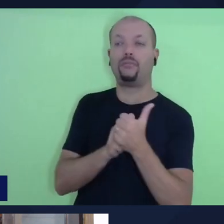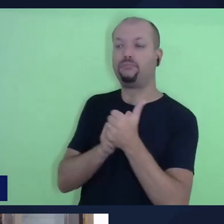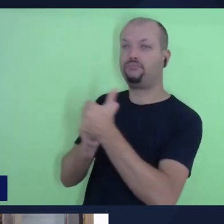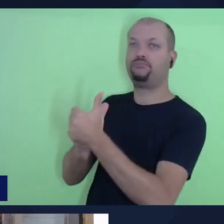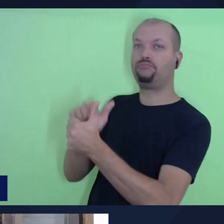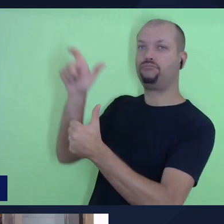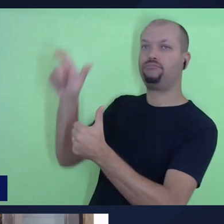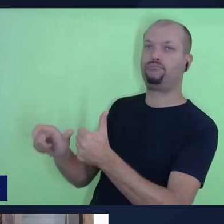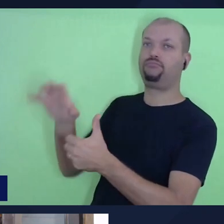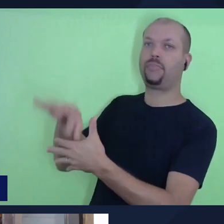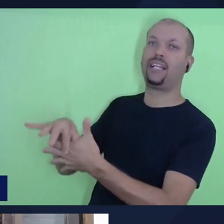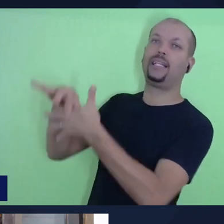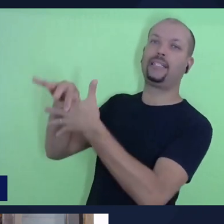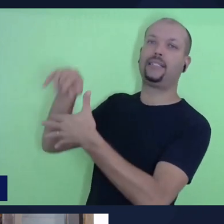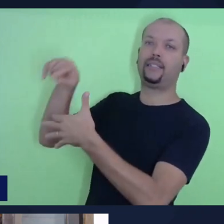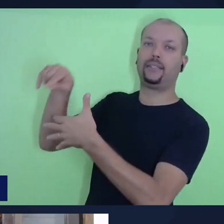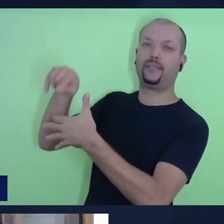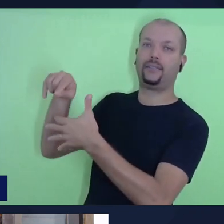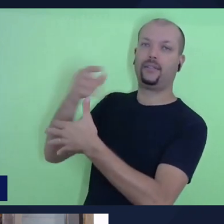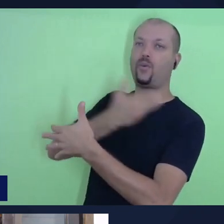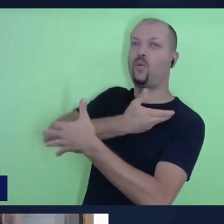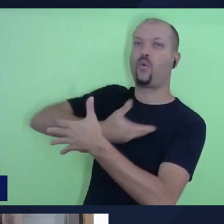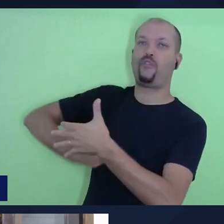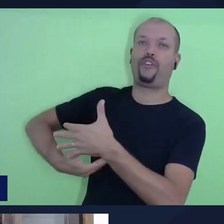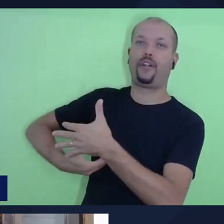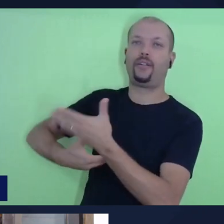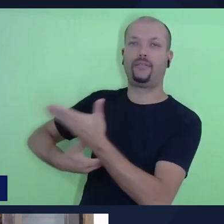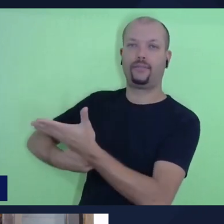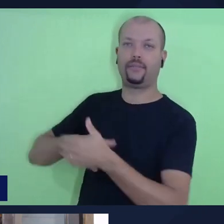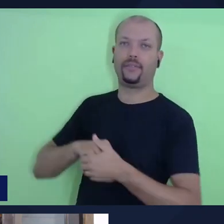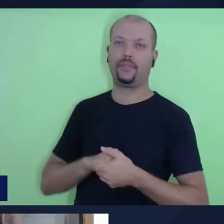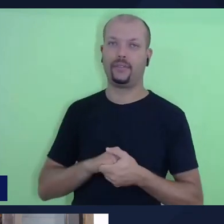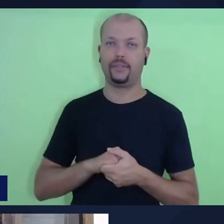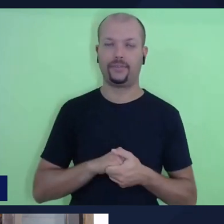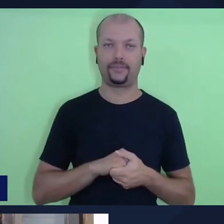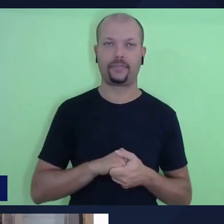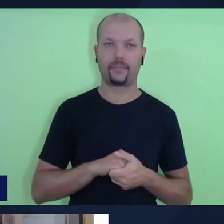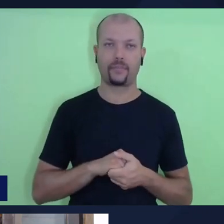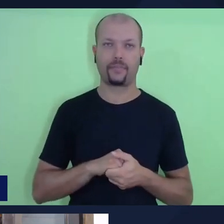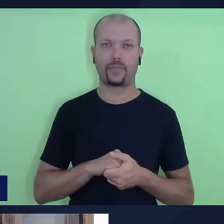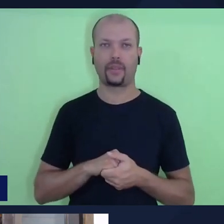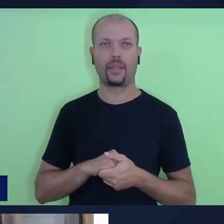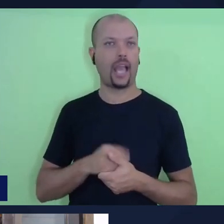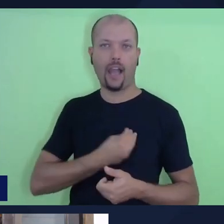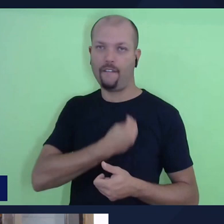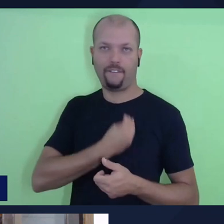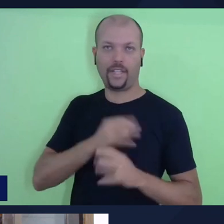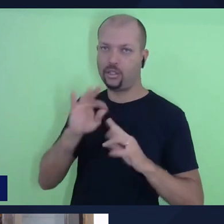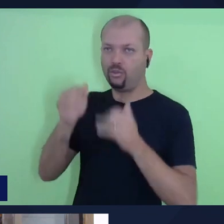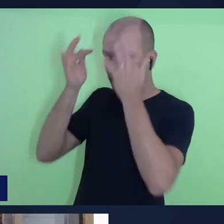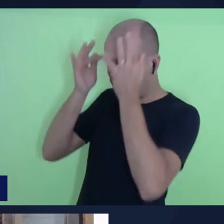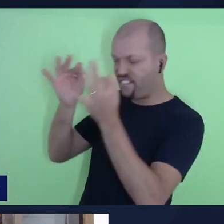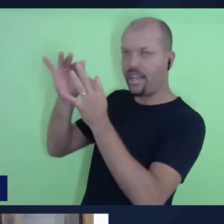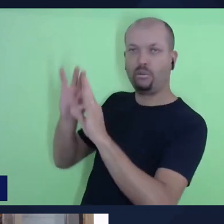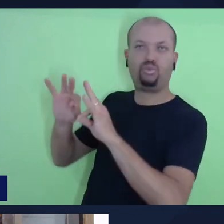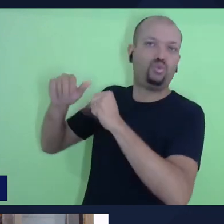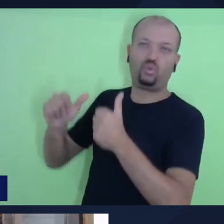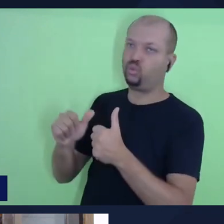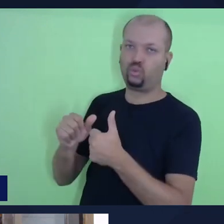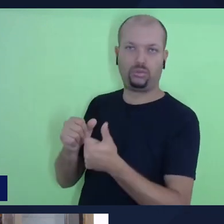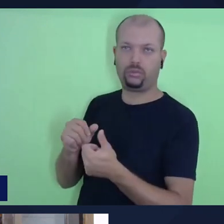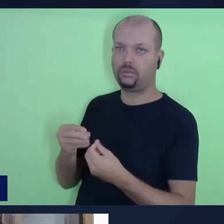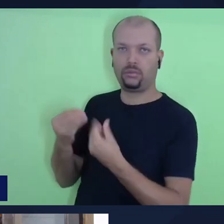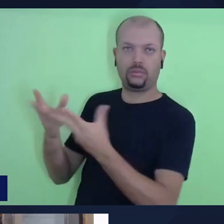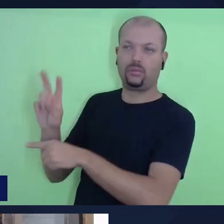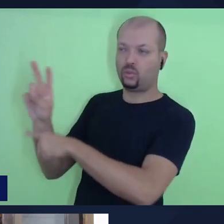indivíduo, aquele soberano e dedicasse a ele fidelidade, dedicasse a ele cuidar,